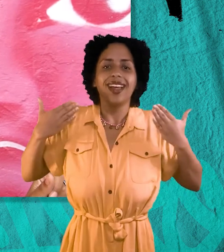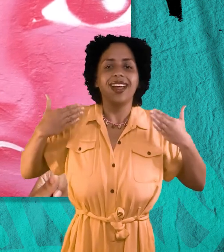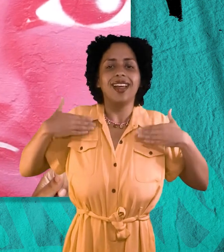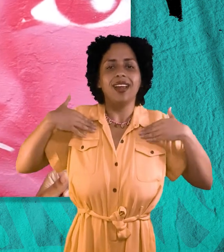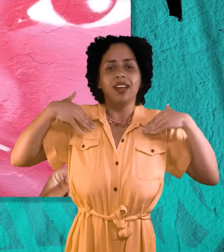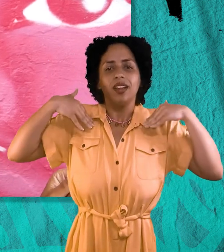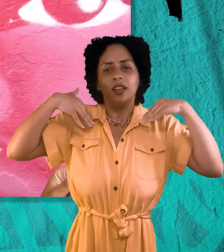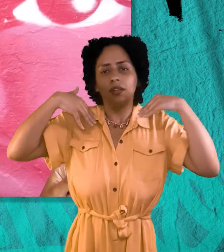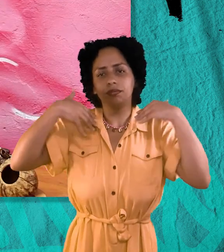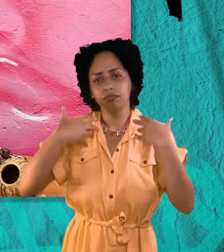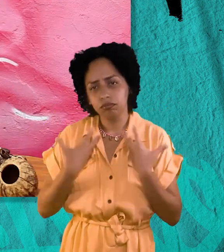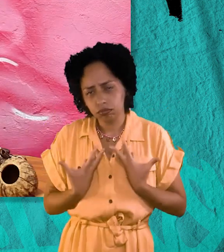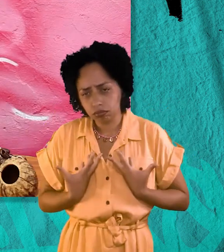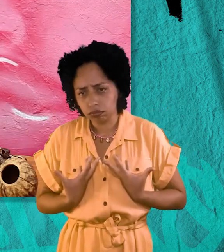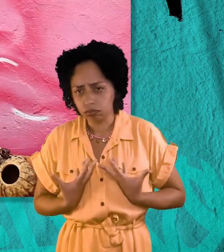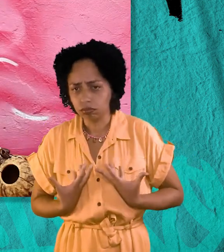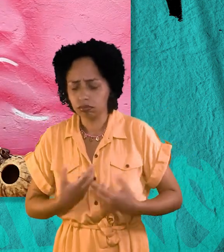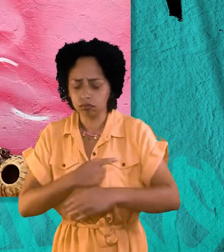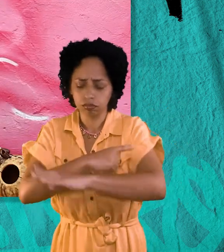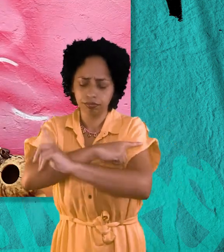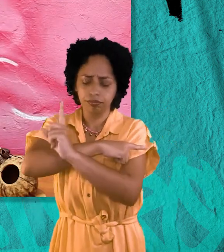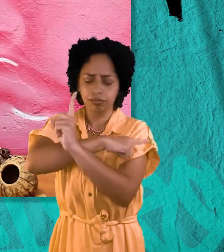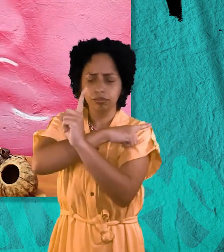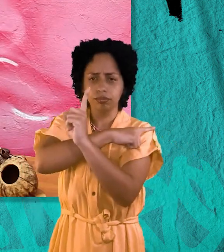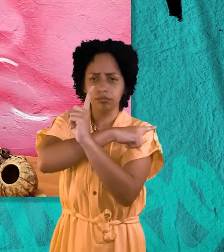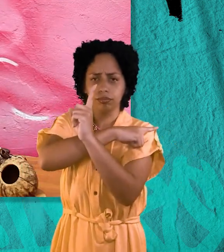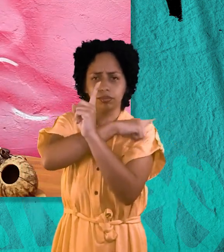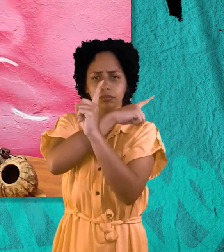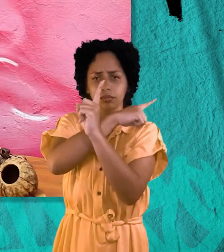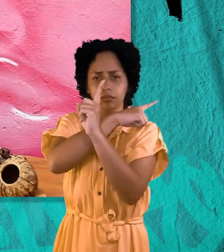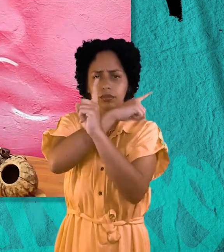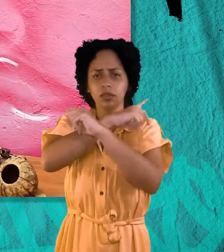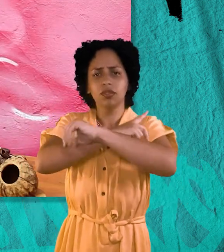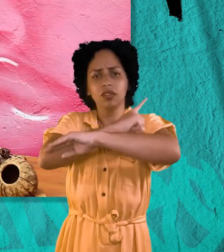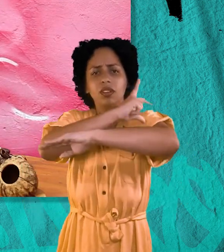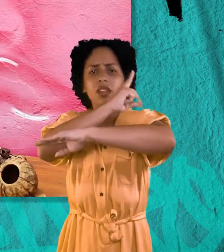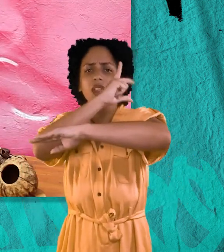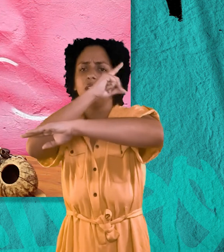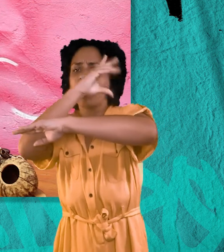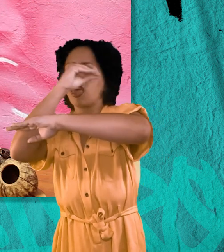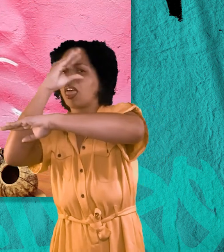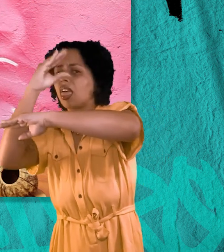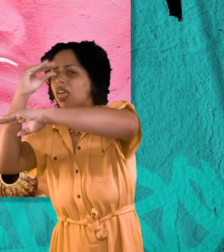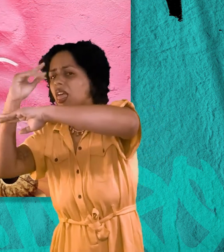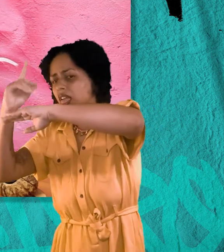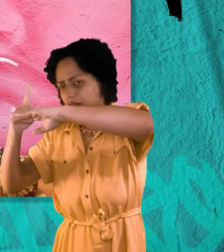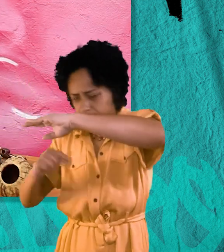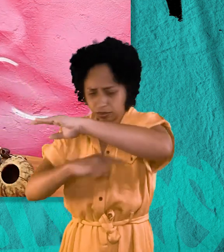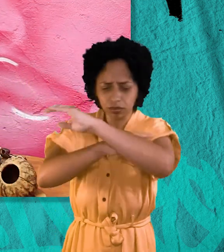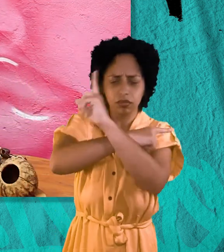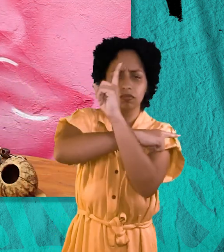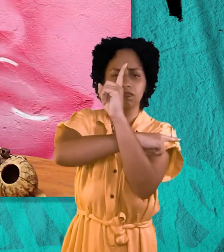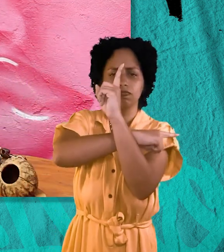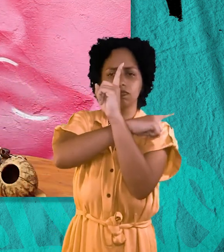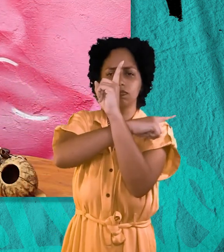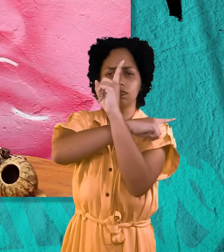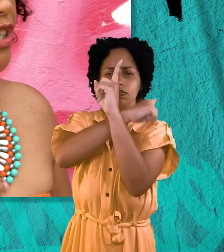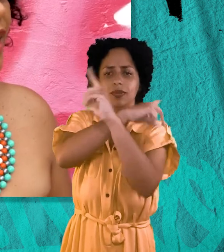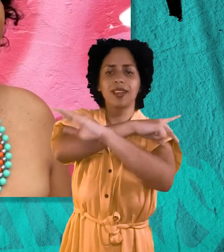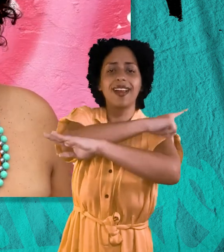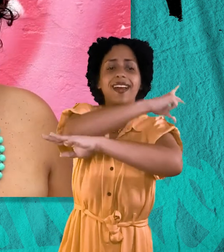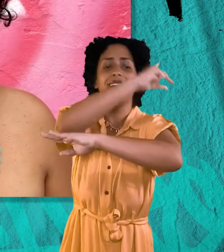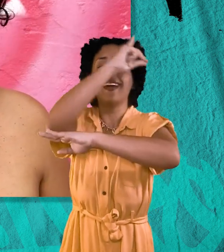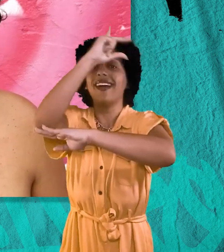alegria de fazer meu tic-tac. Dia e noite, noite e dia, tic-tac, tic-tac.